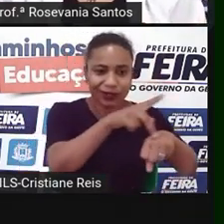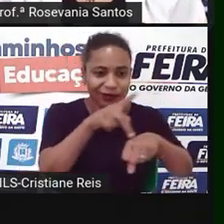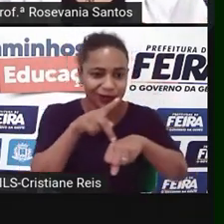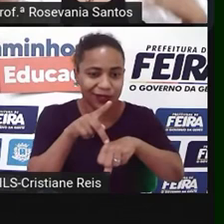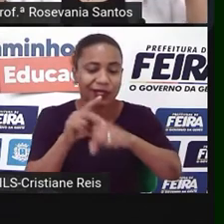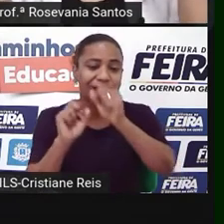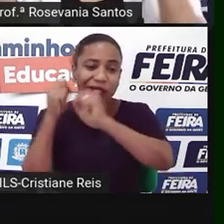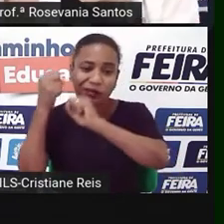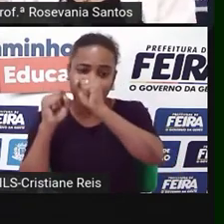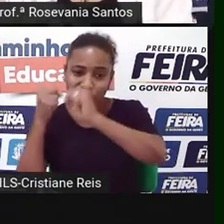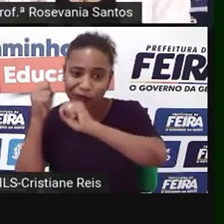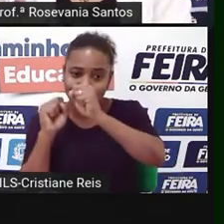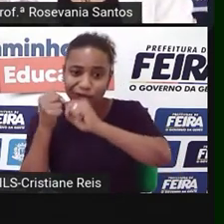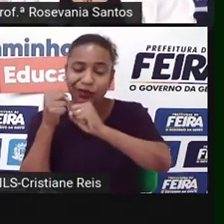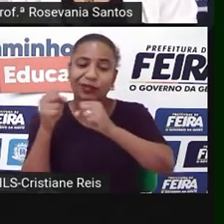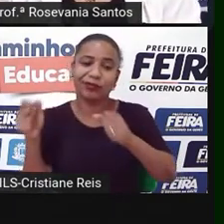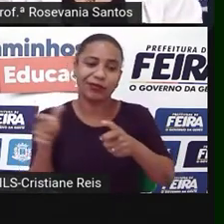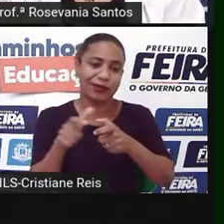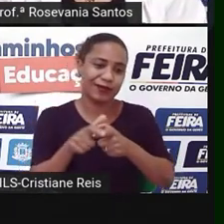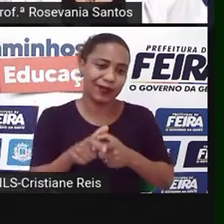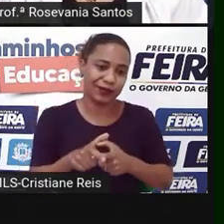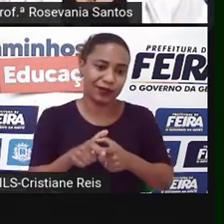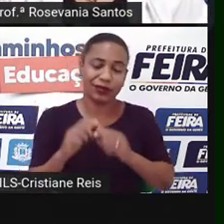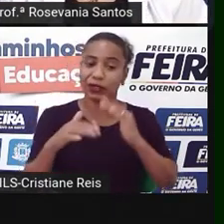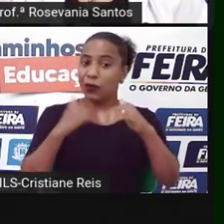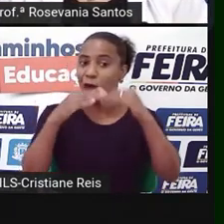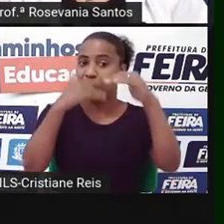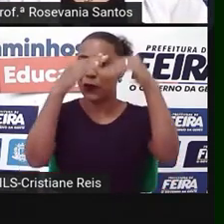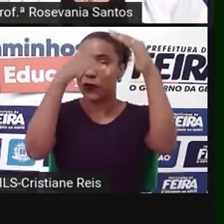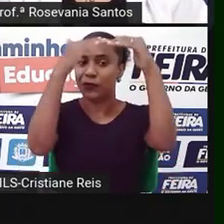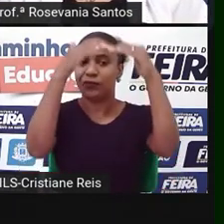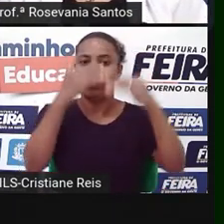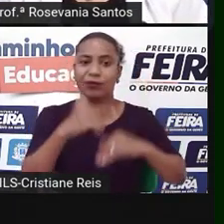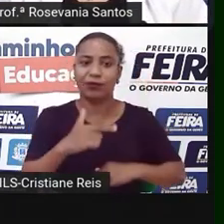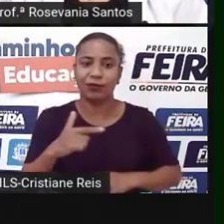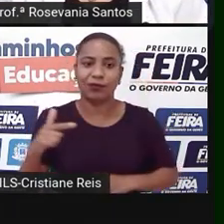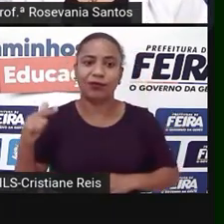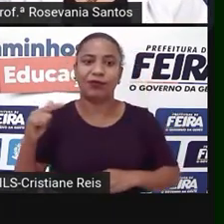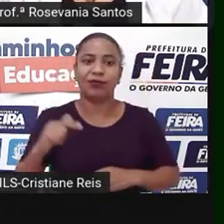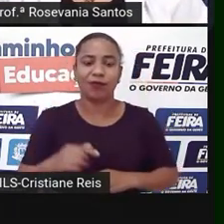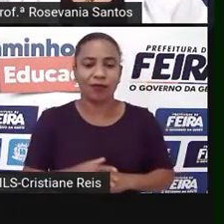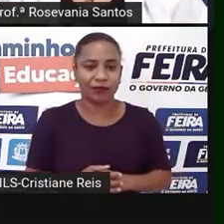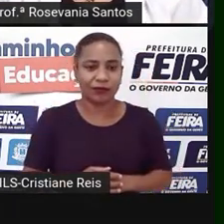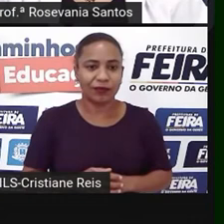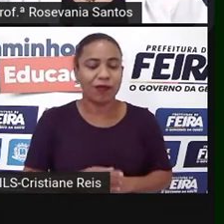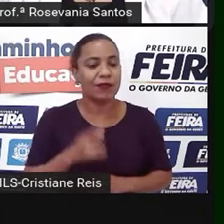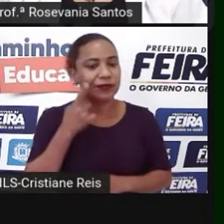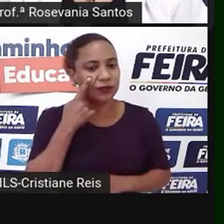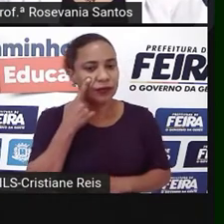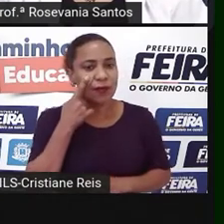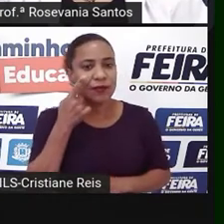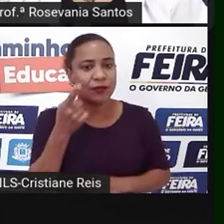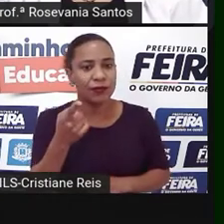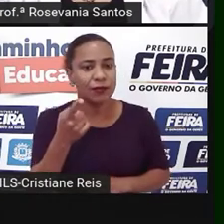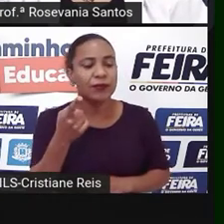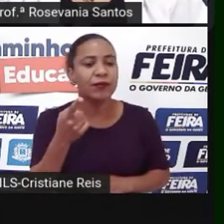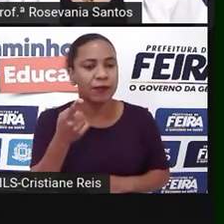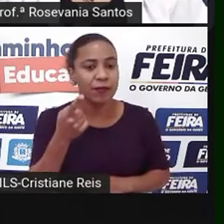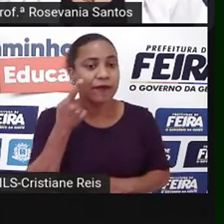refinarias. Não tem muito esse desenvolvimento aí. Embora você esteja falando de um espaço